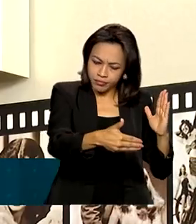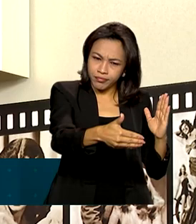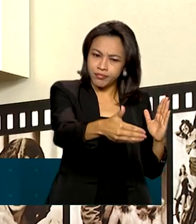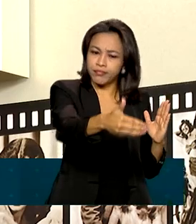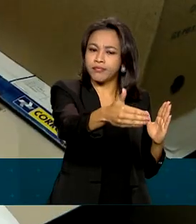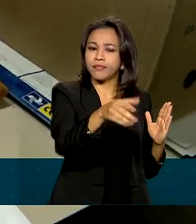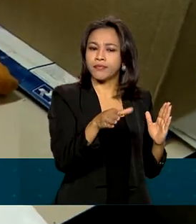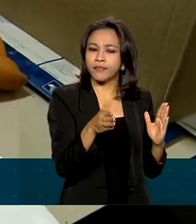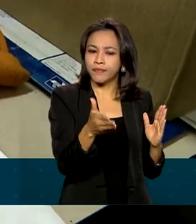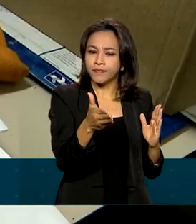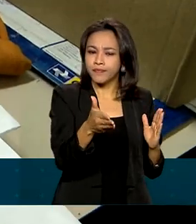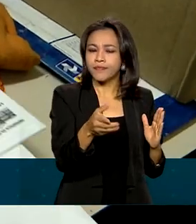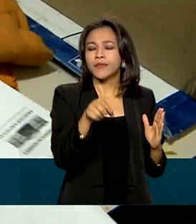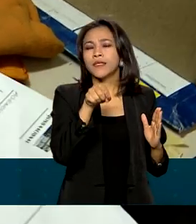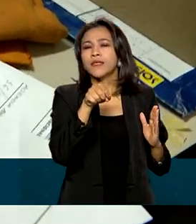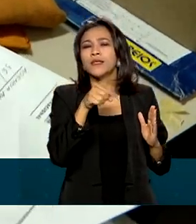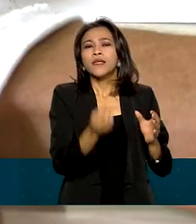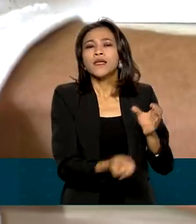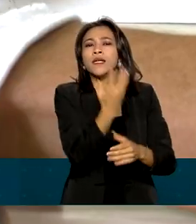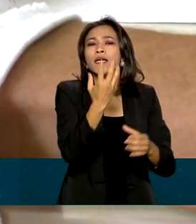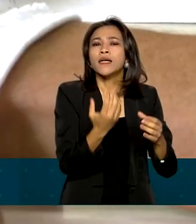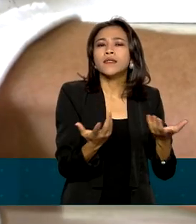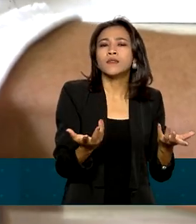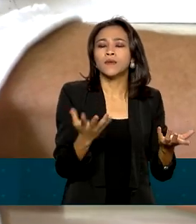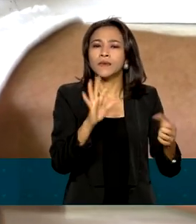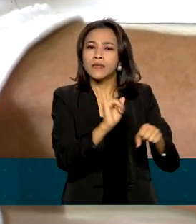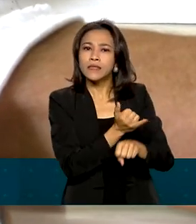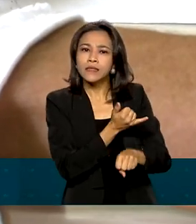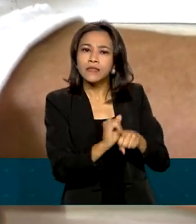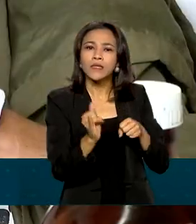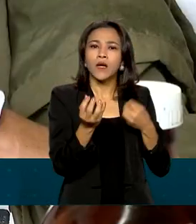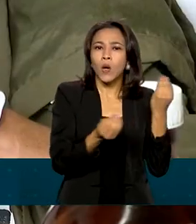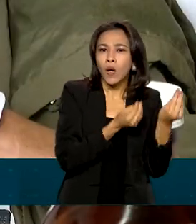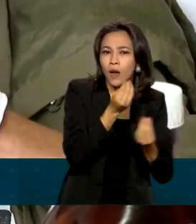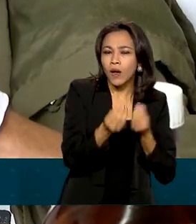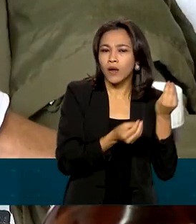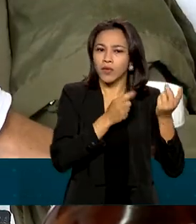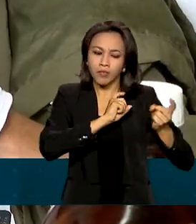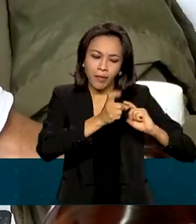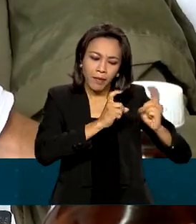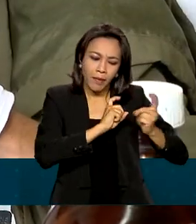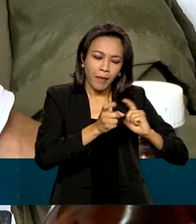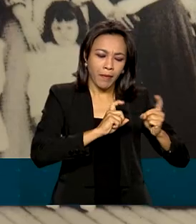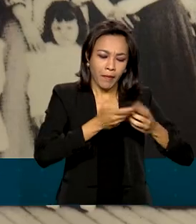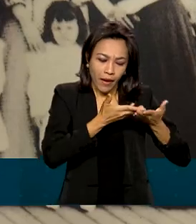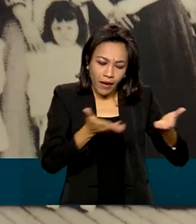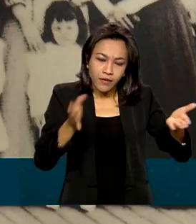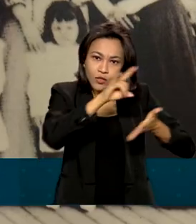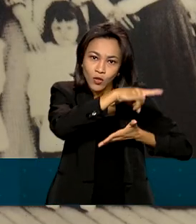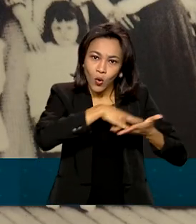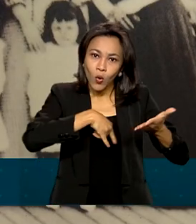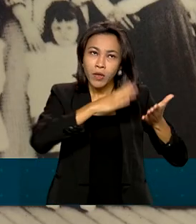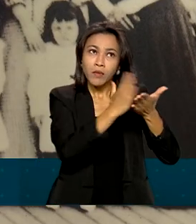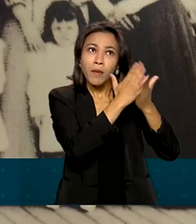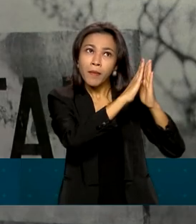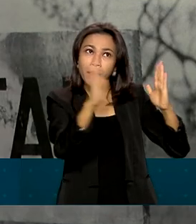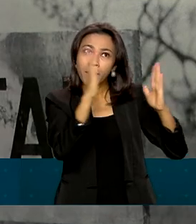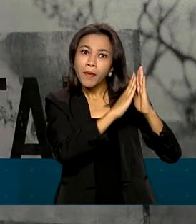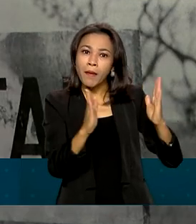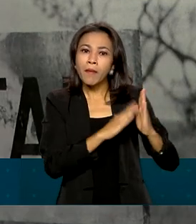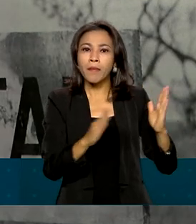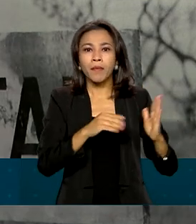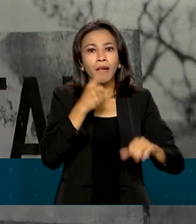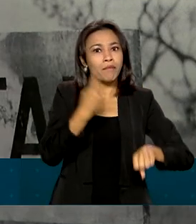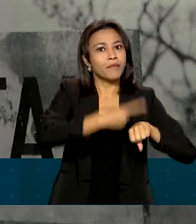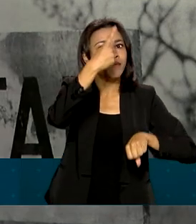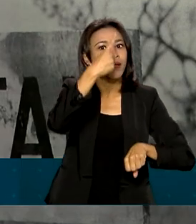procedimentos, criando um saber próprio de como gerir esses documentos no Arquivo Nacional, já que isso era uma coisa inédita até